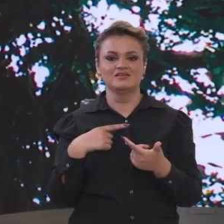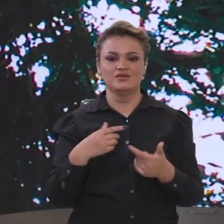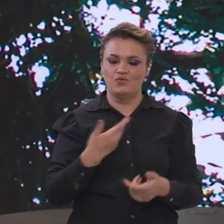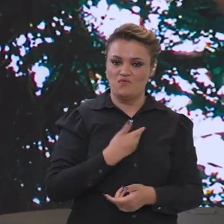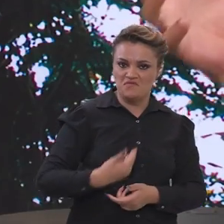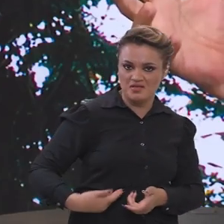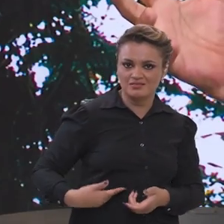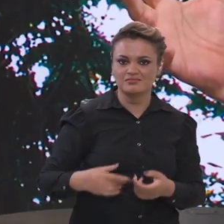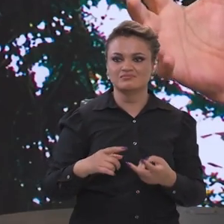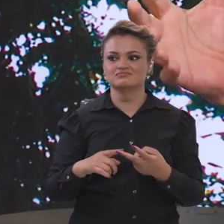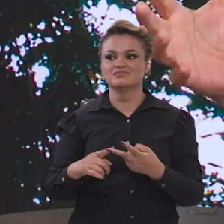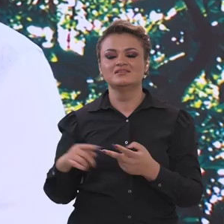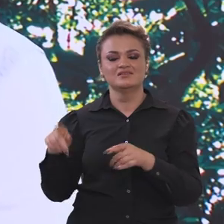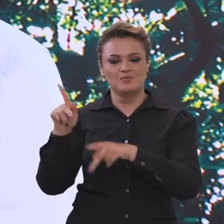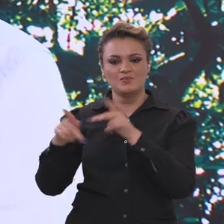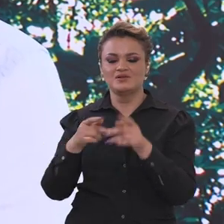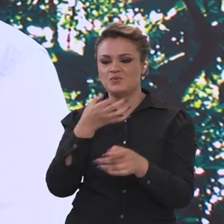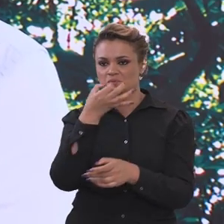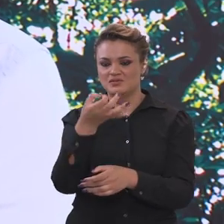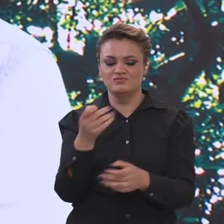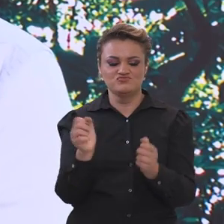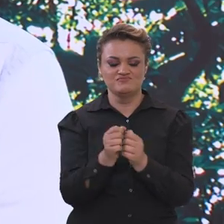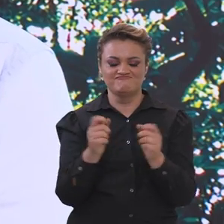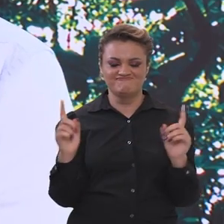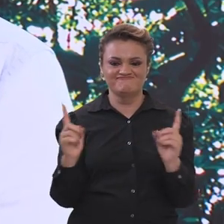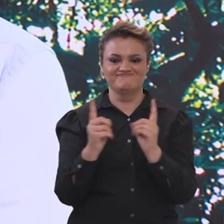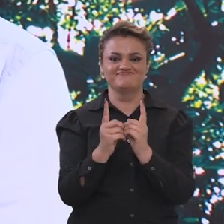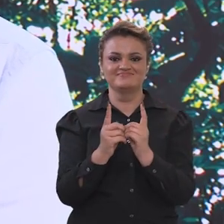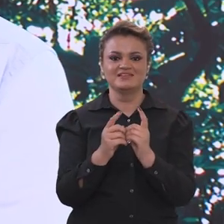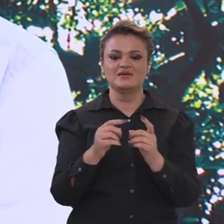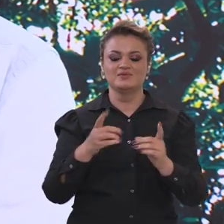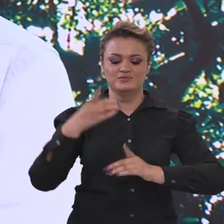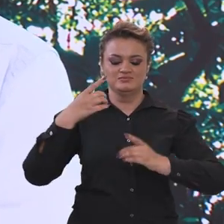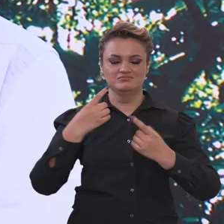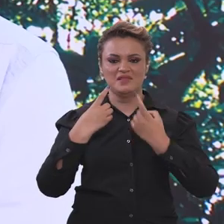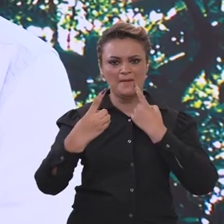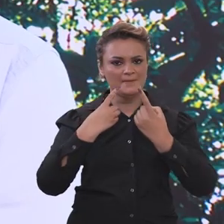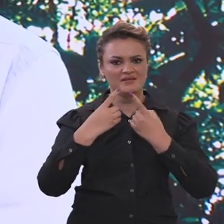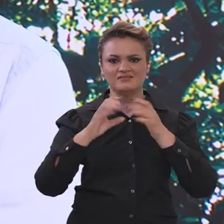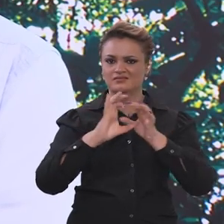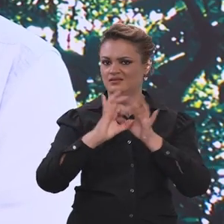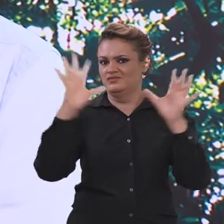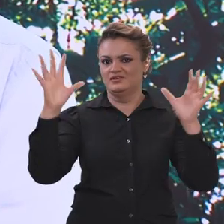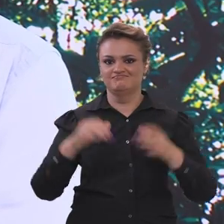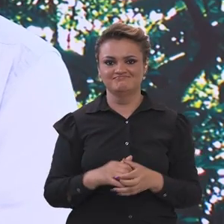dos governos e as mãos do povo. Um debate livre,